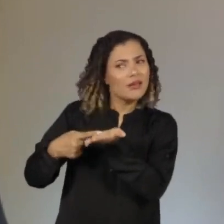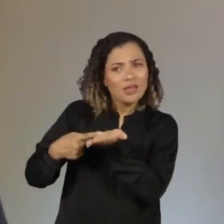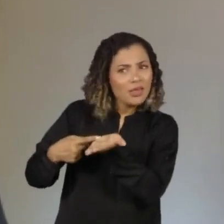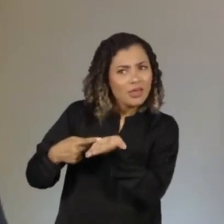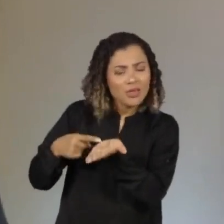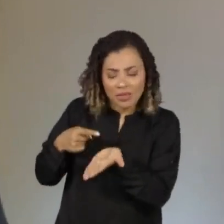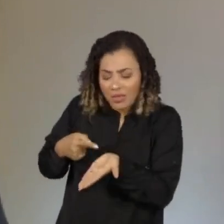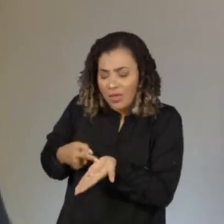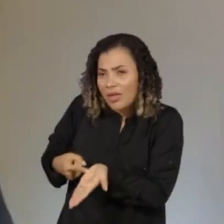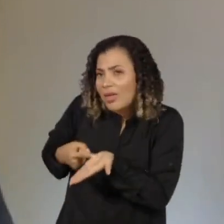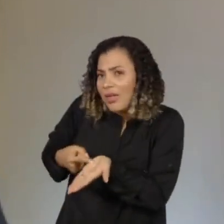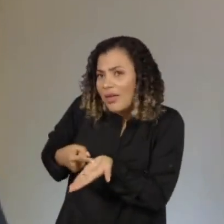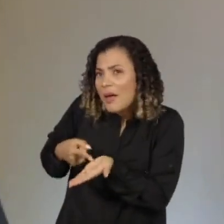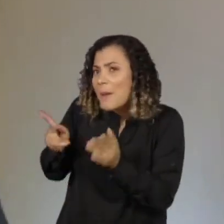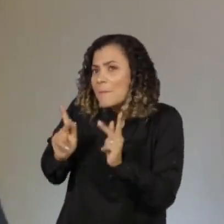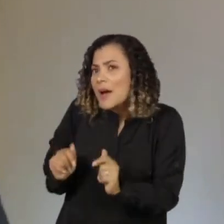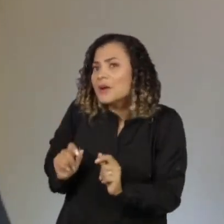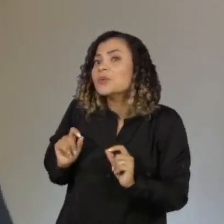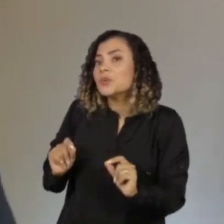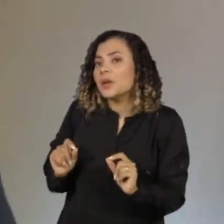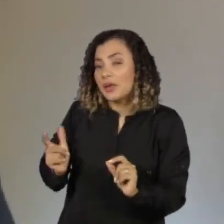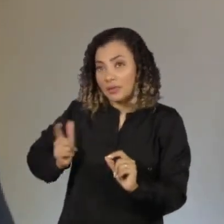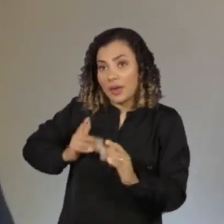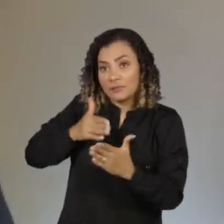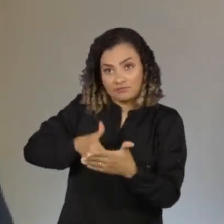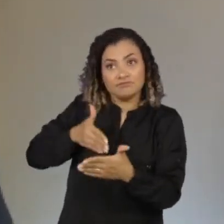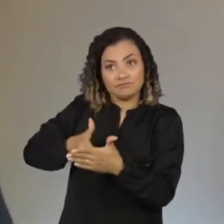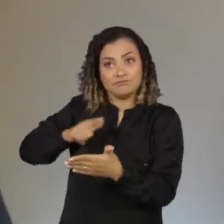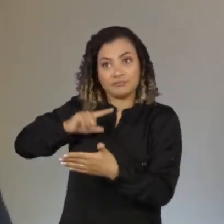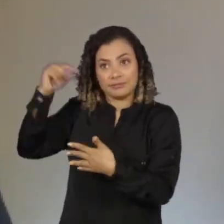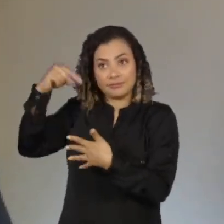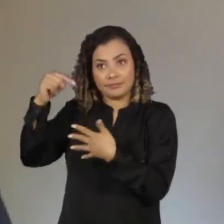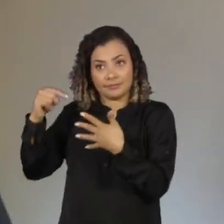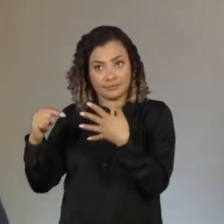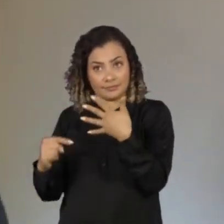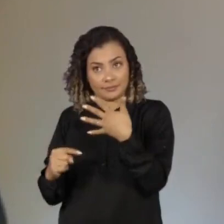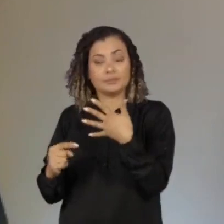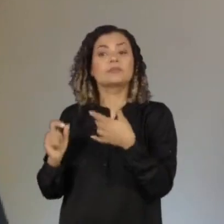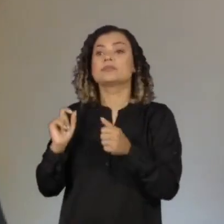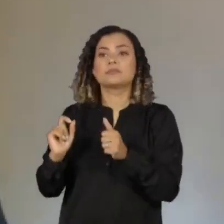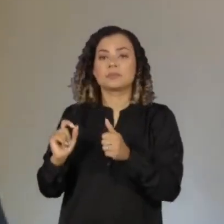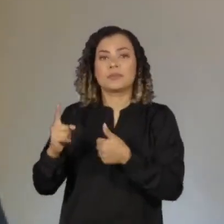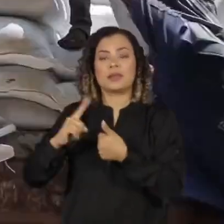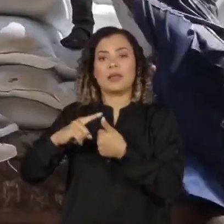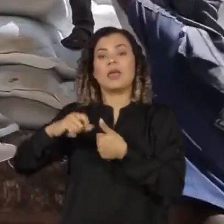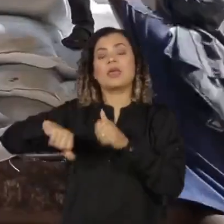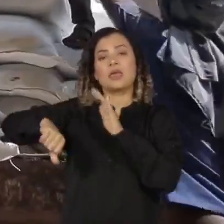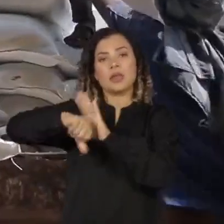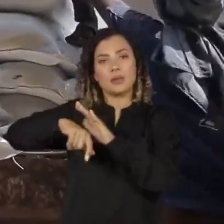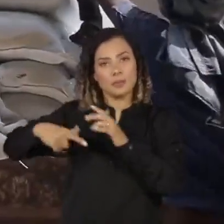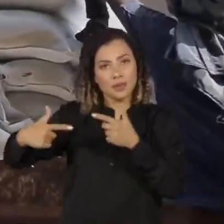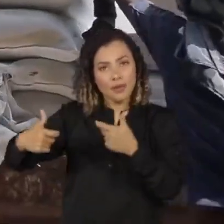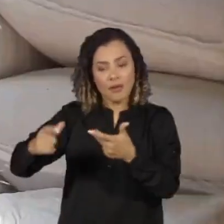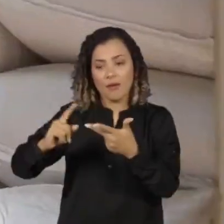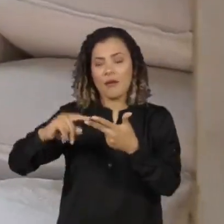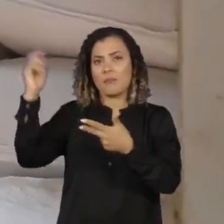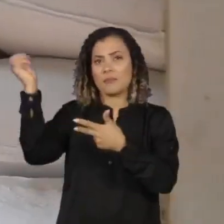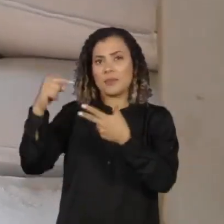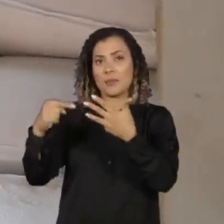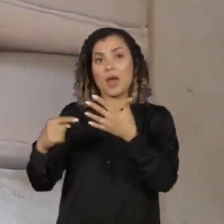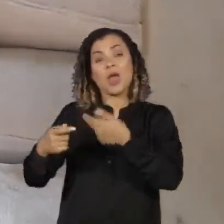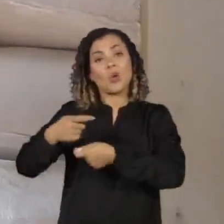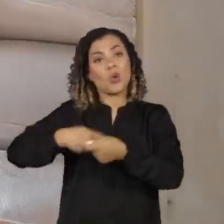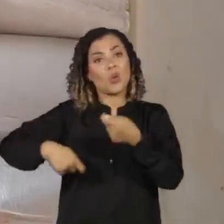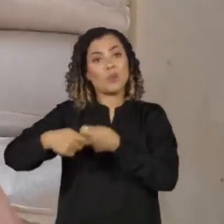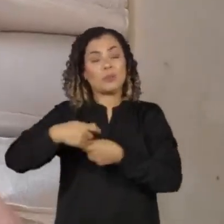obstáculos para serem sobrepostos. Dentre esses obstáculos, os crimes de guerra. Com a economia abalada, as